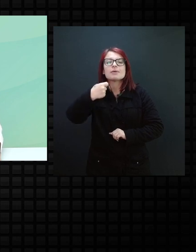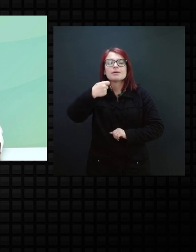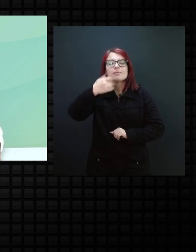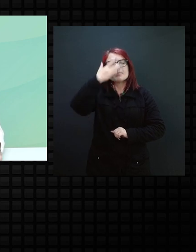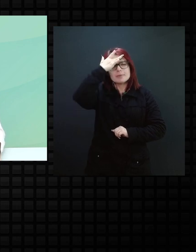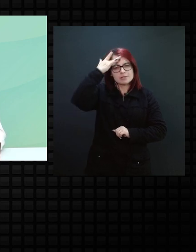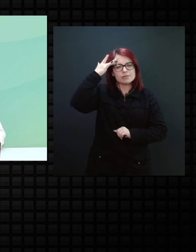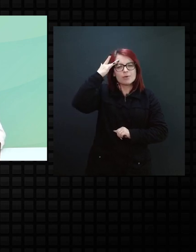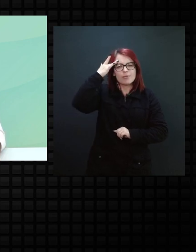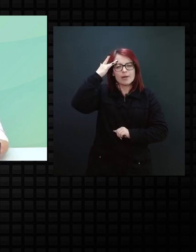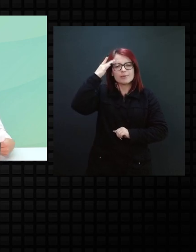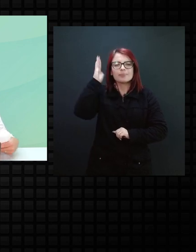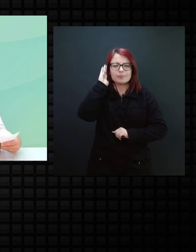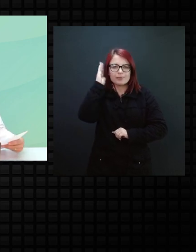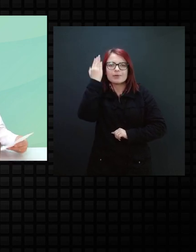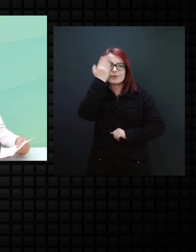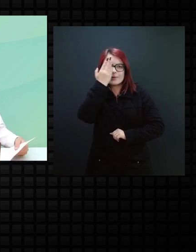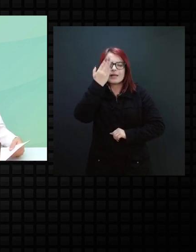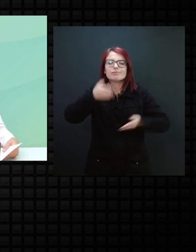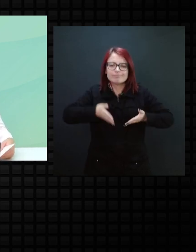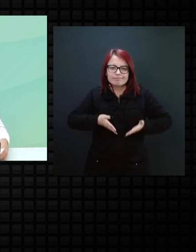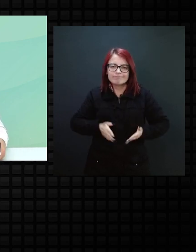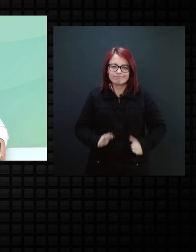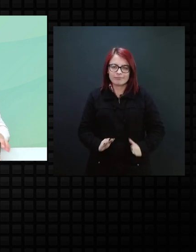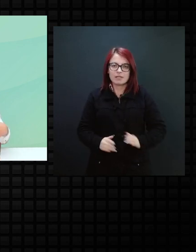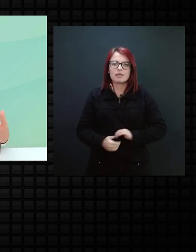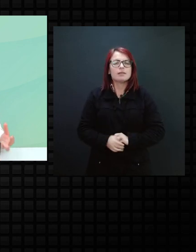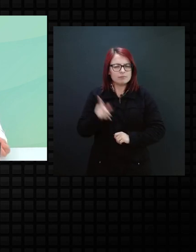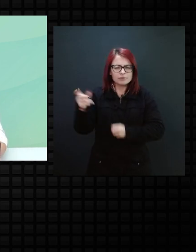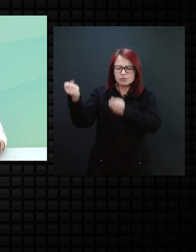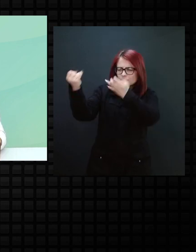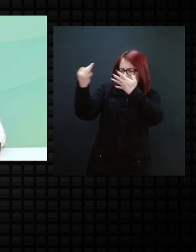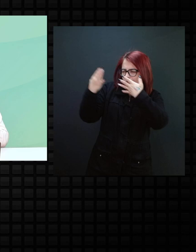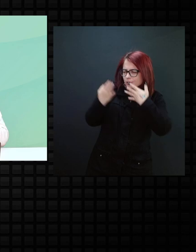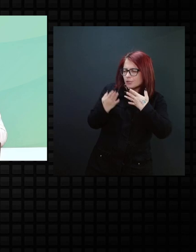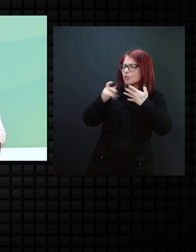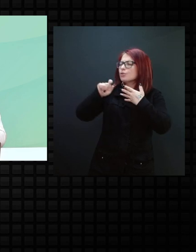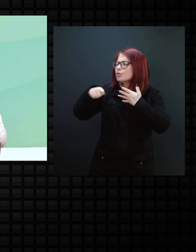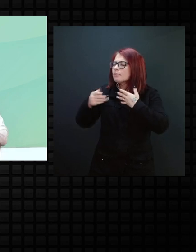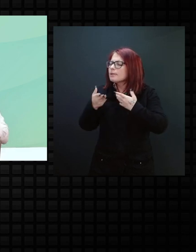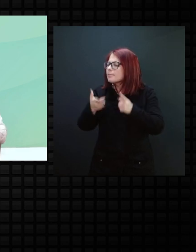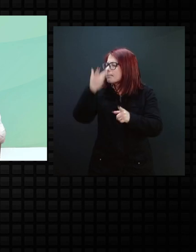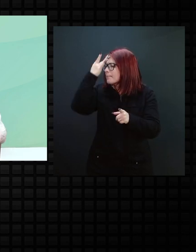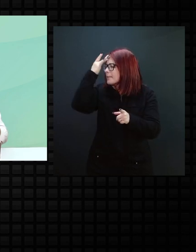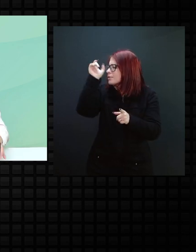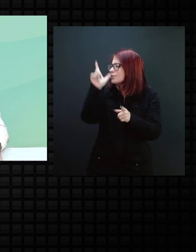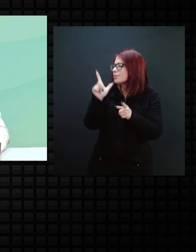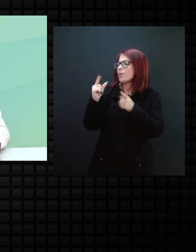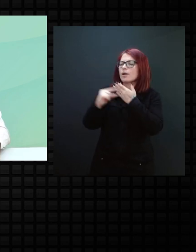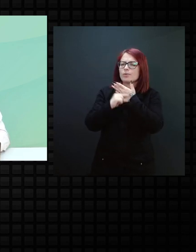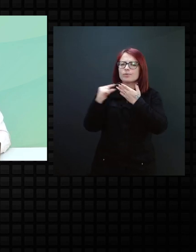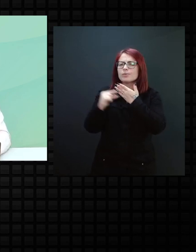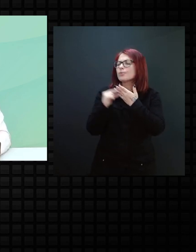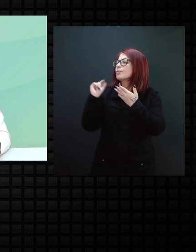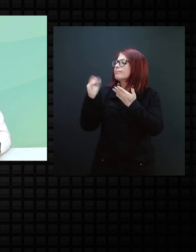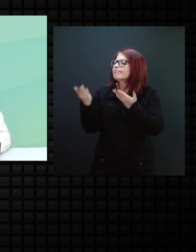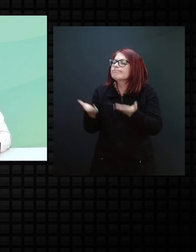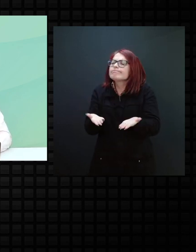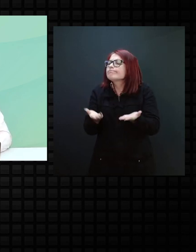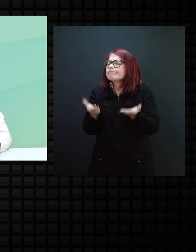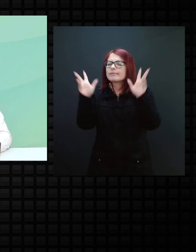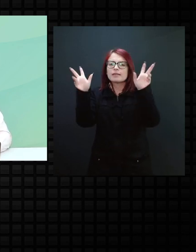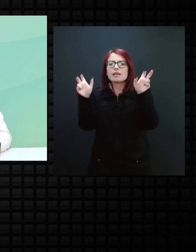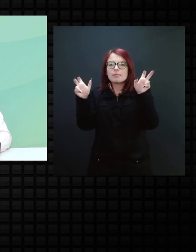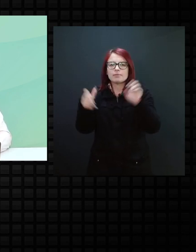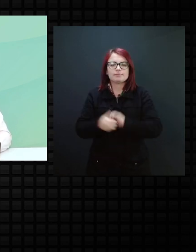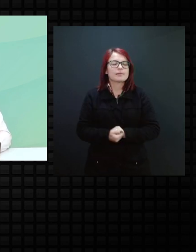iniciasse falando sobre quem foi Van Dyck, sobre o que é essa abordagem de Van Dyck.